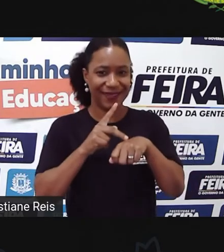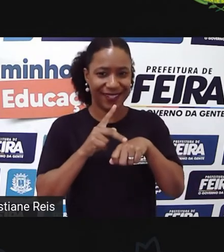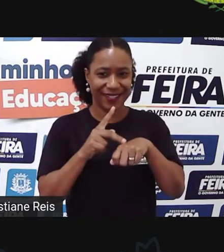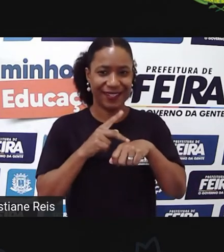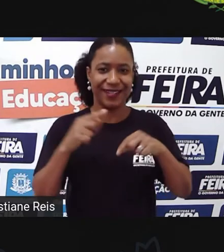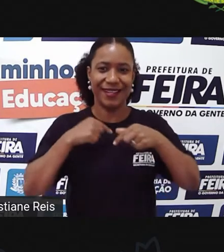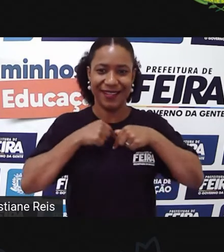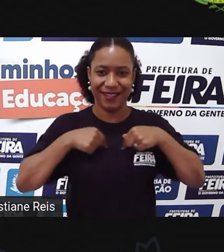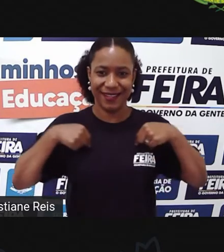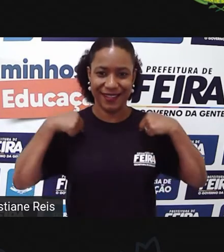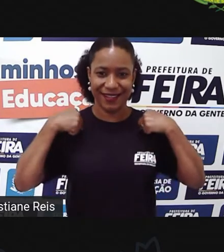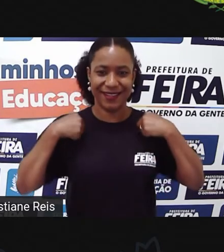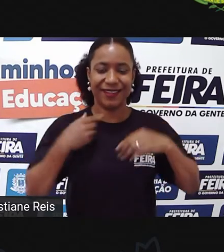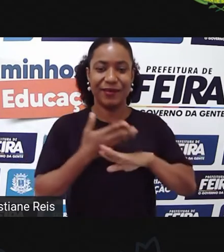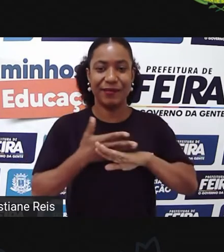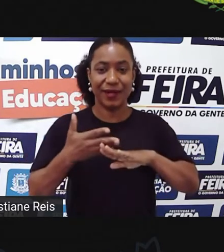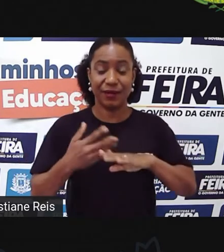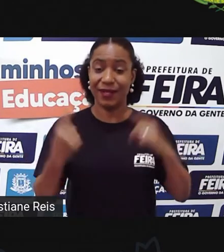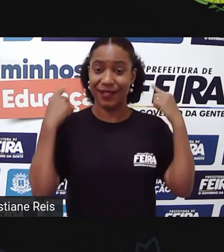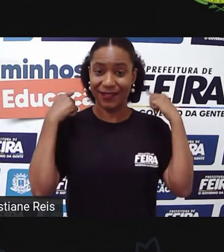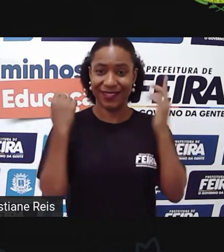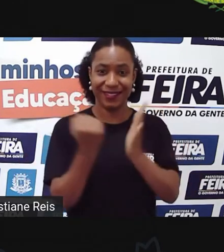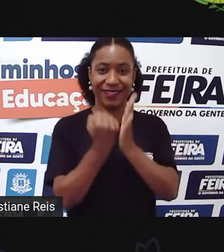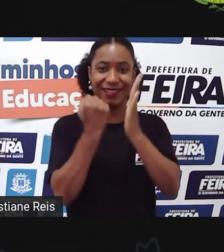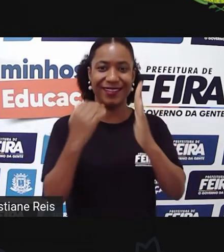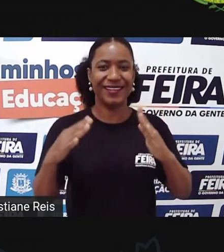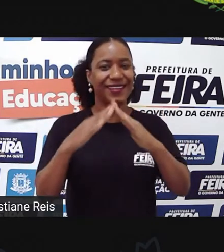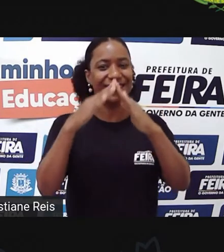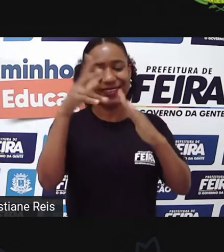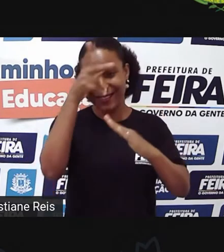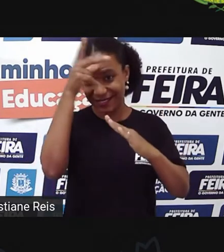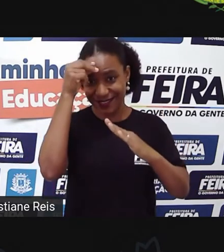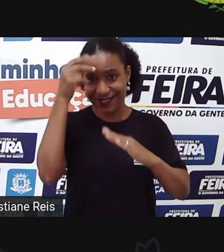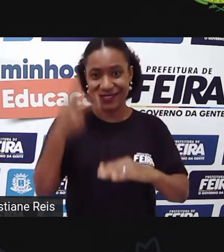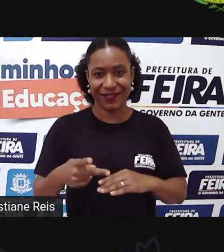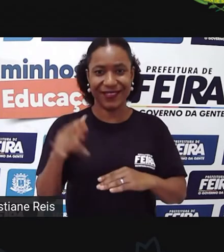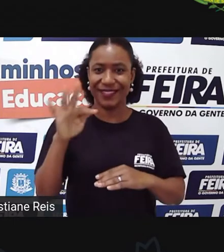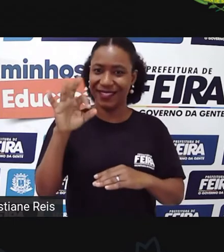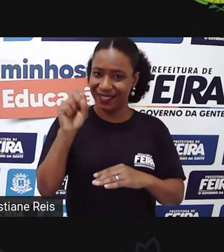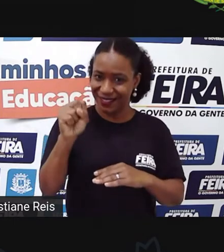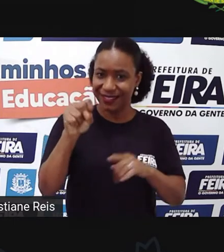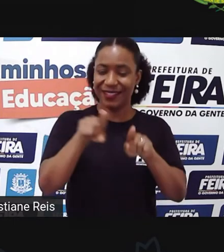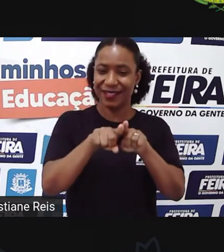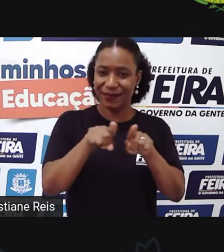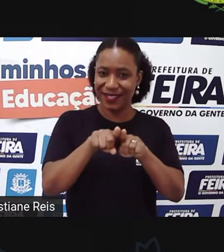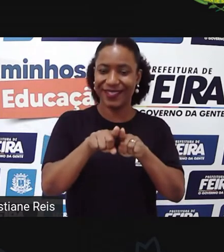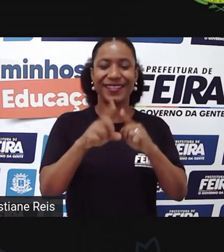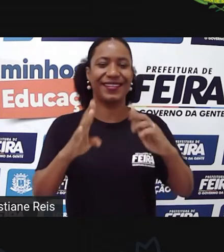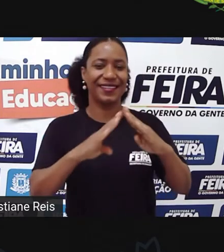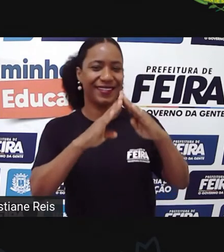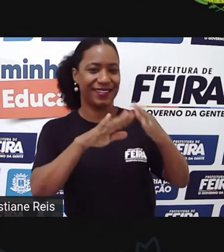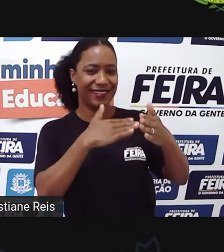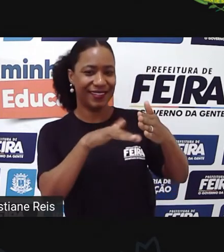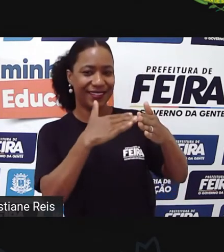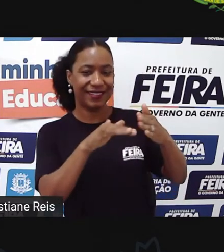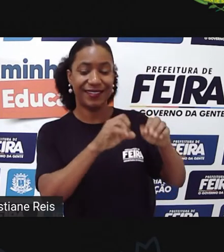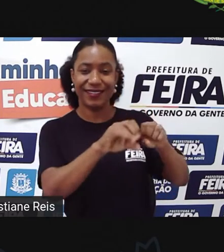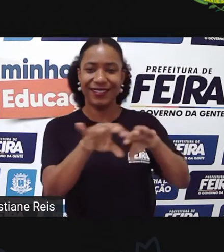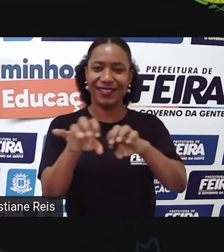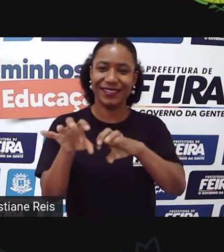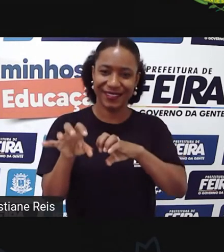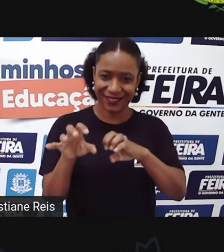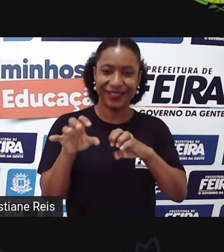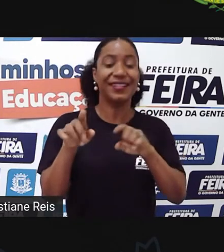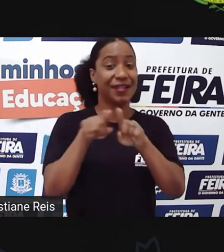tem a logomarca da Prefeitura Municipal de Feira de Santana e a Secretaria, né, de Educação do município, além da